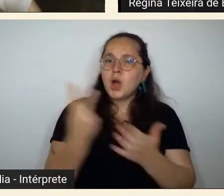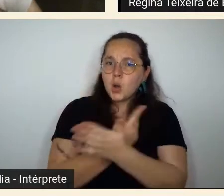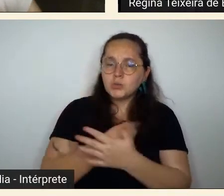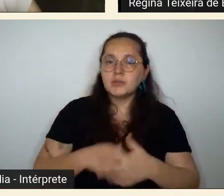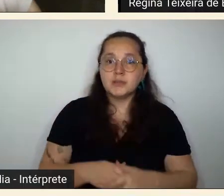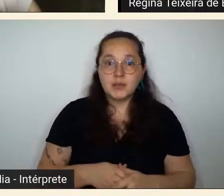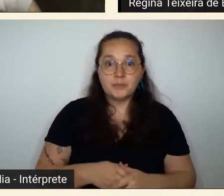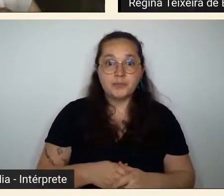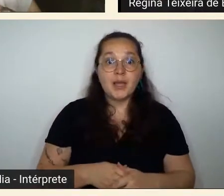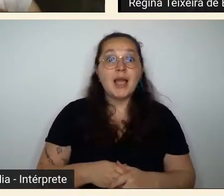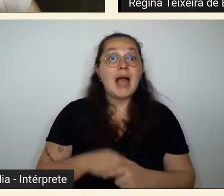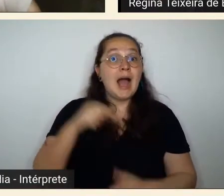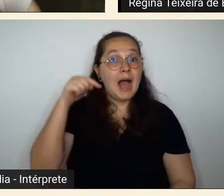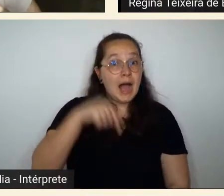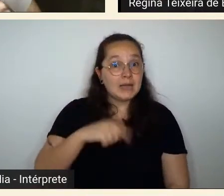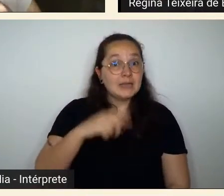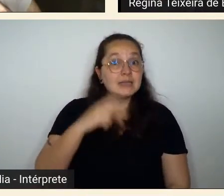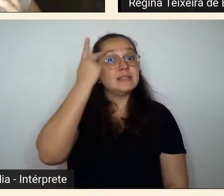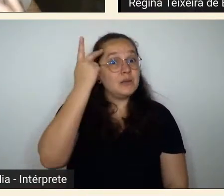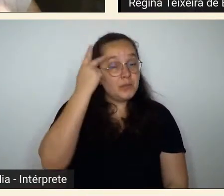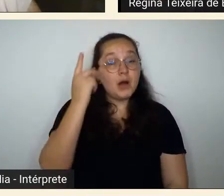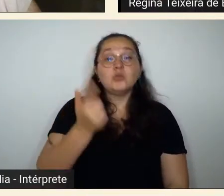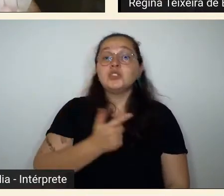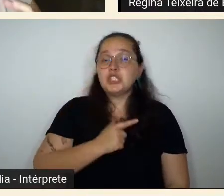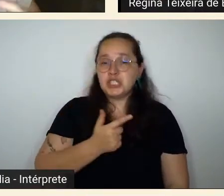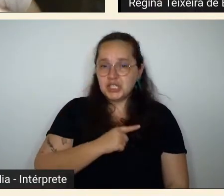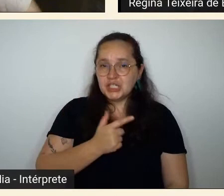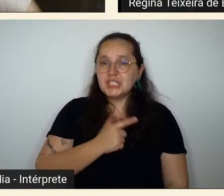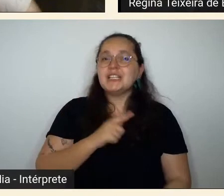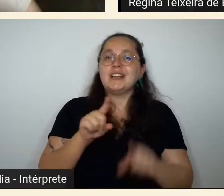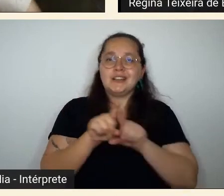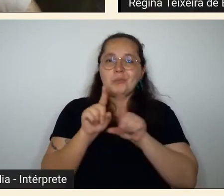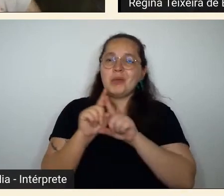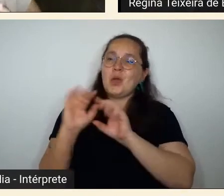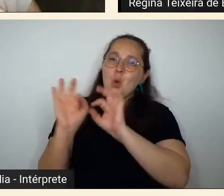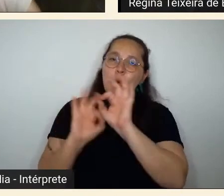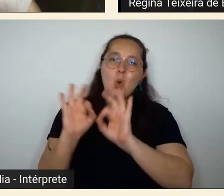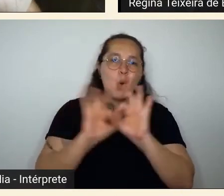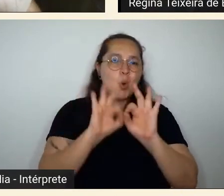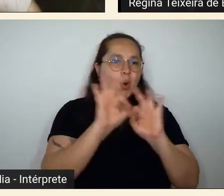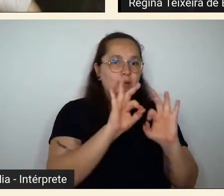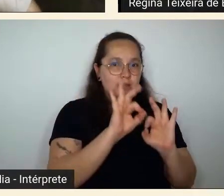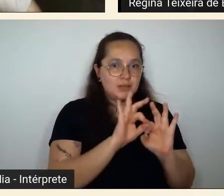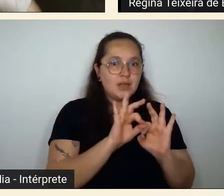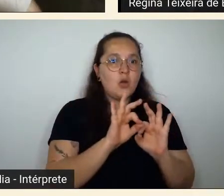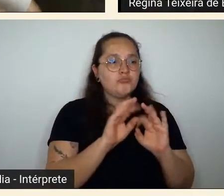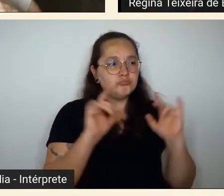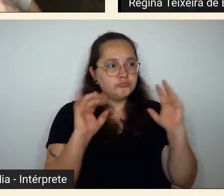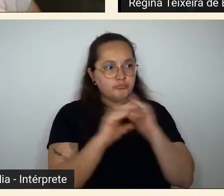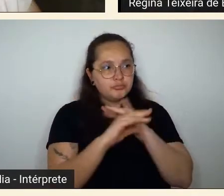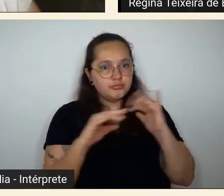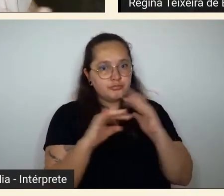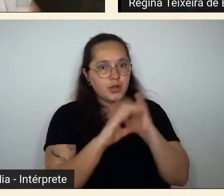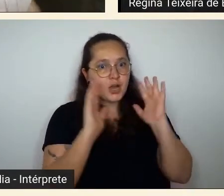que em São Paulo havia também uma organização urbana rasgando novos